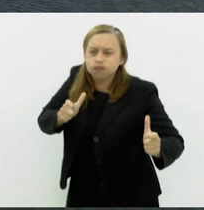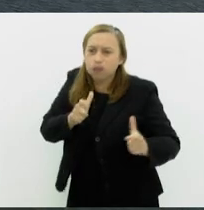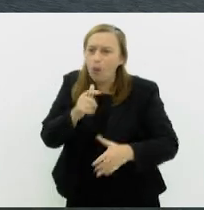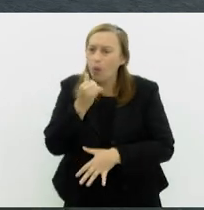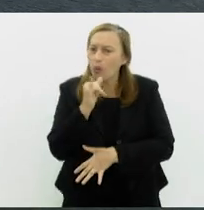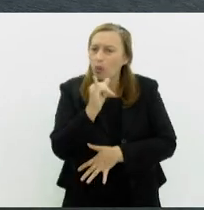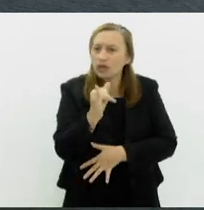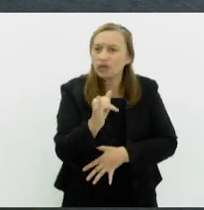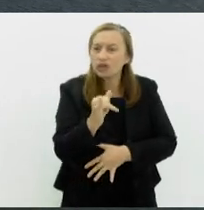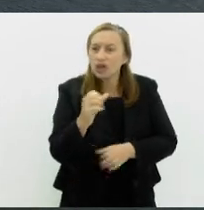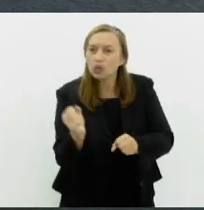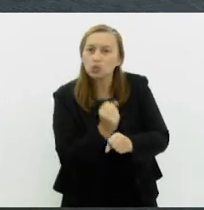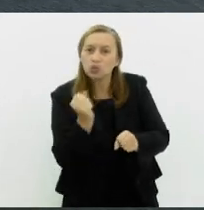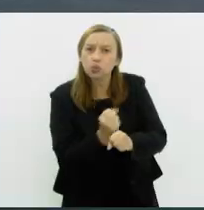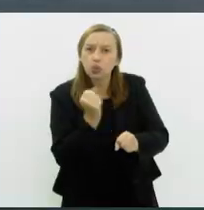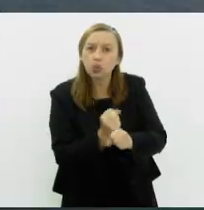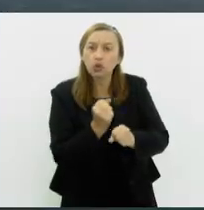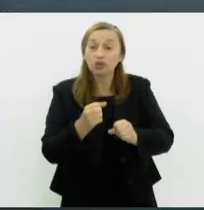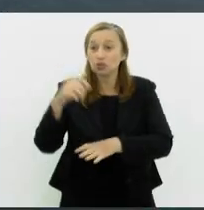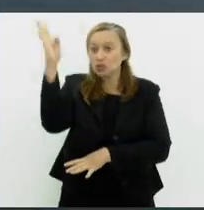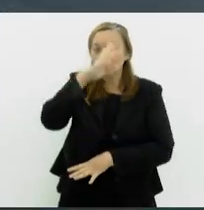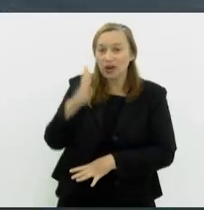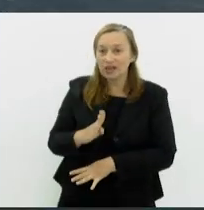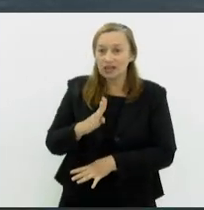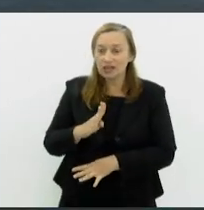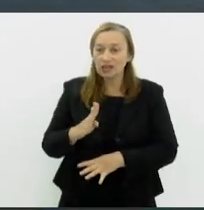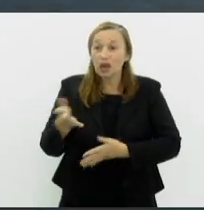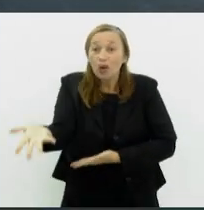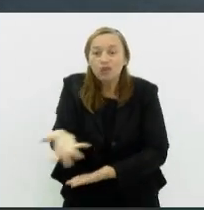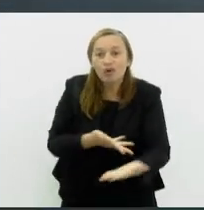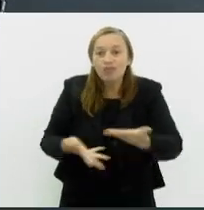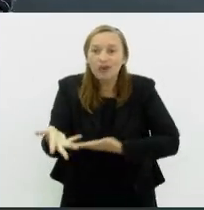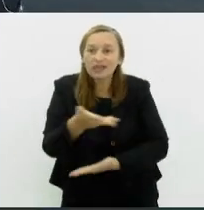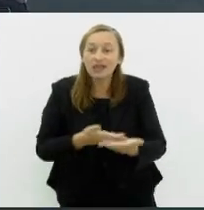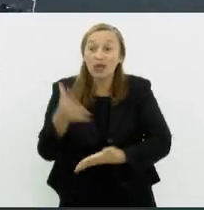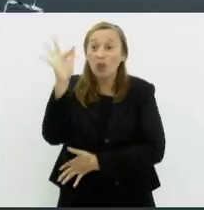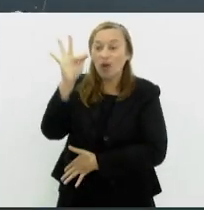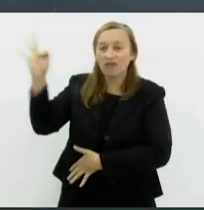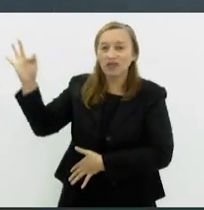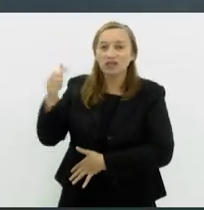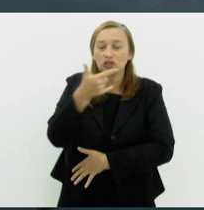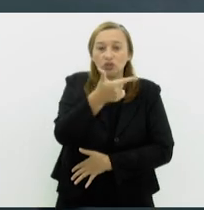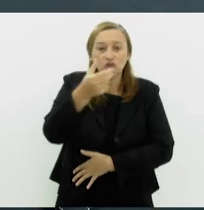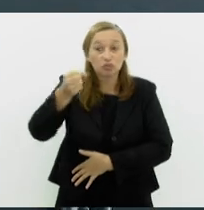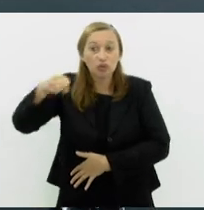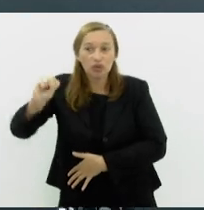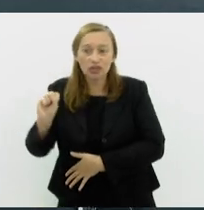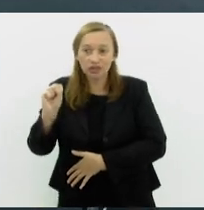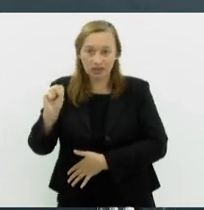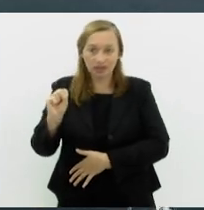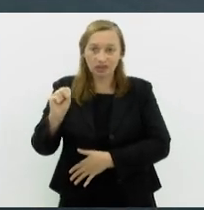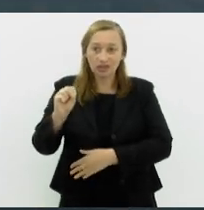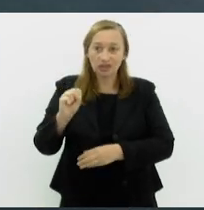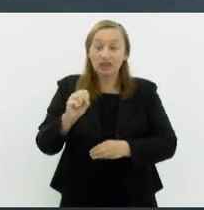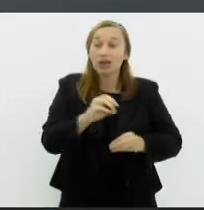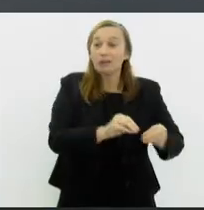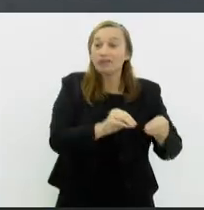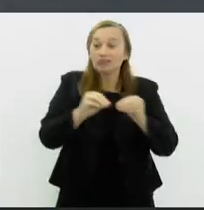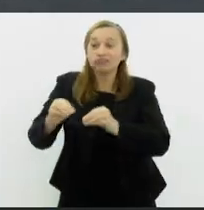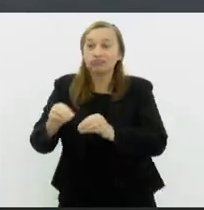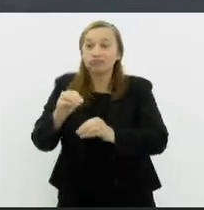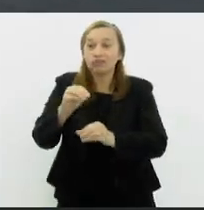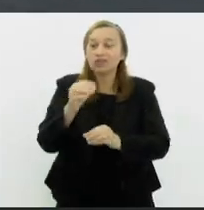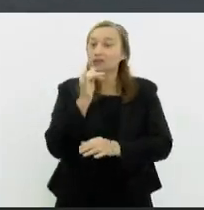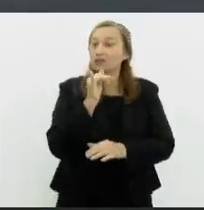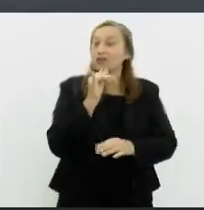construído totalmente no Brasil, resultado de uma parceria firmada com a França em 2008 para transferência de tecnologia. O